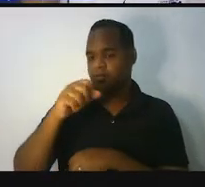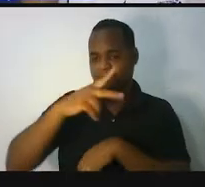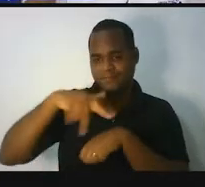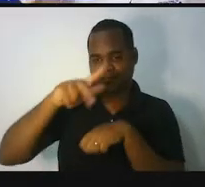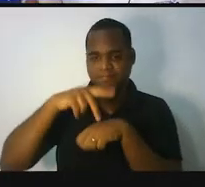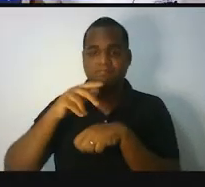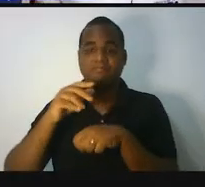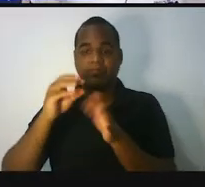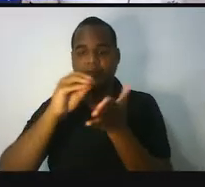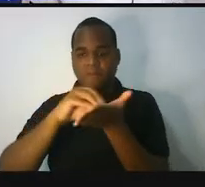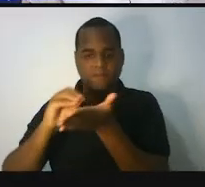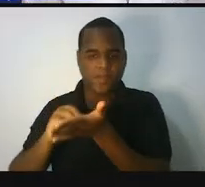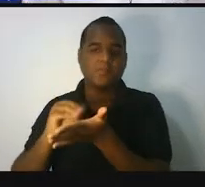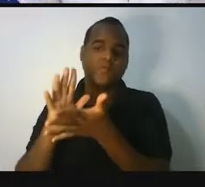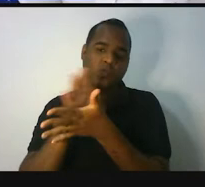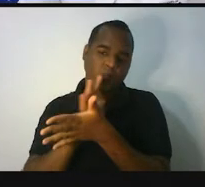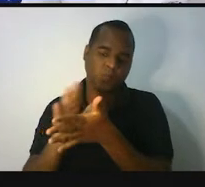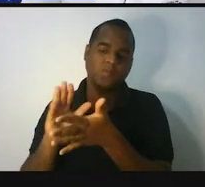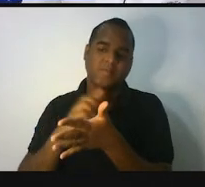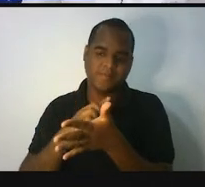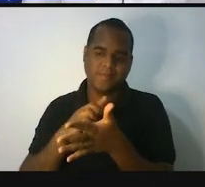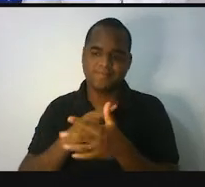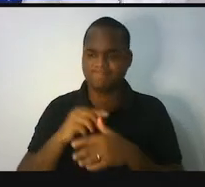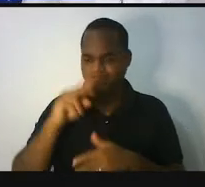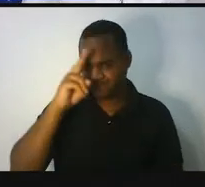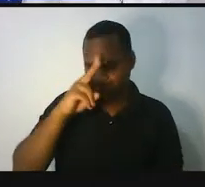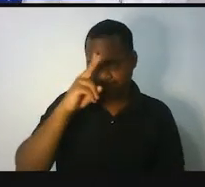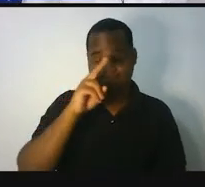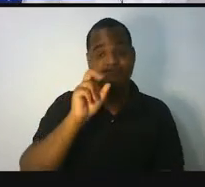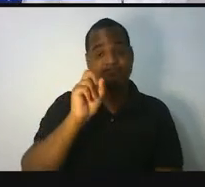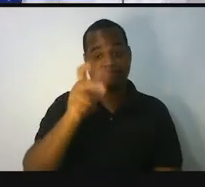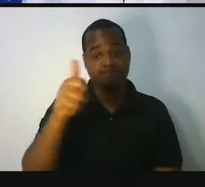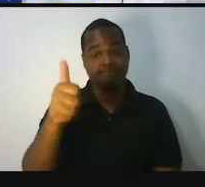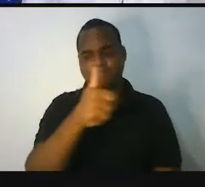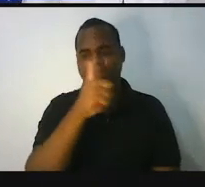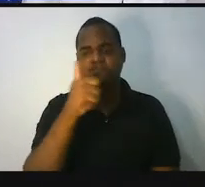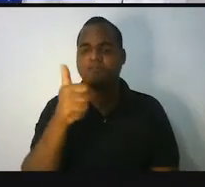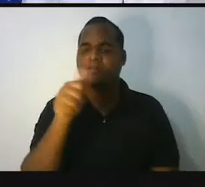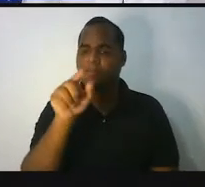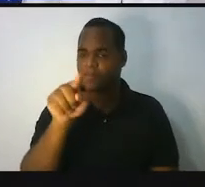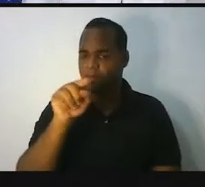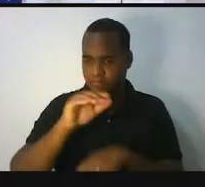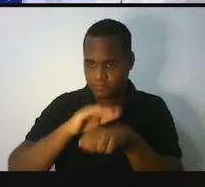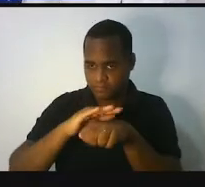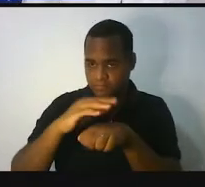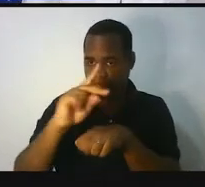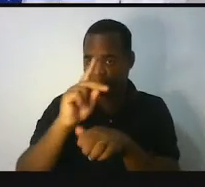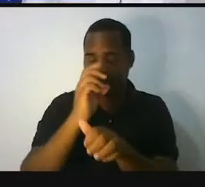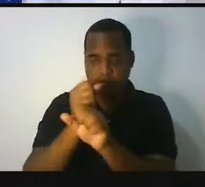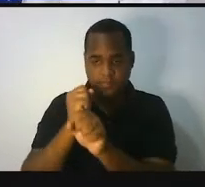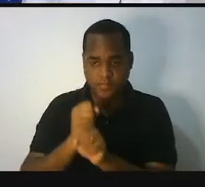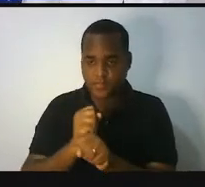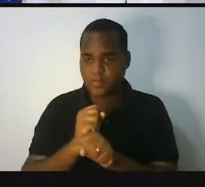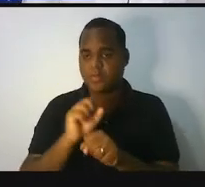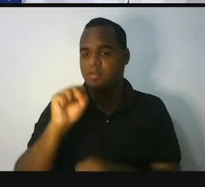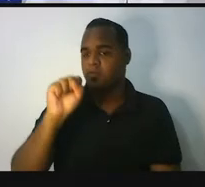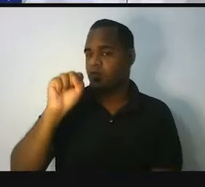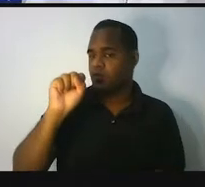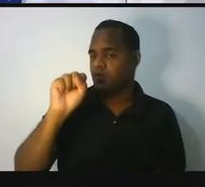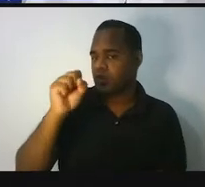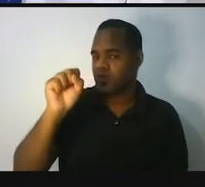sobraram. Lembra disso? Pois bem, depois que você calculou aqui os oito